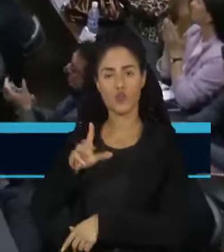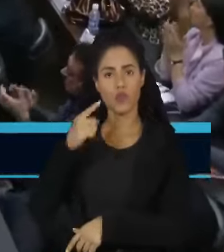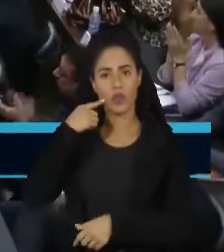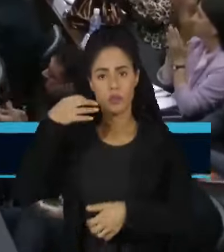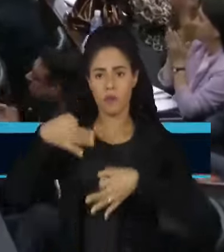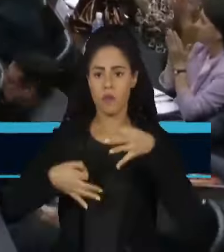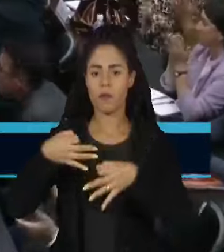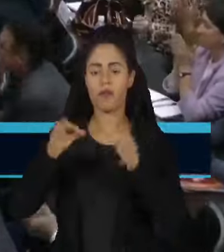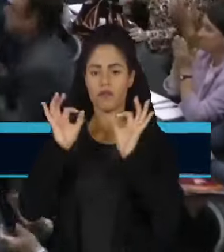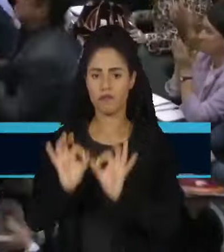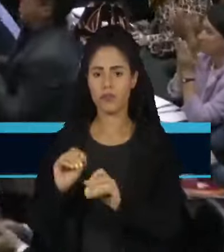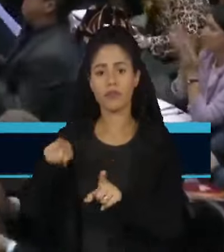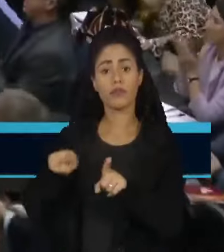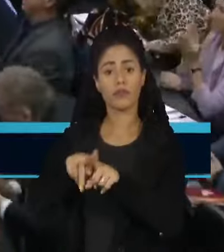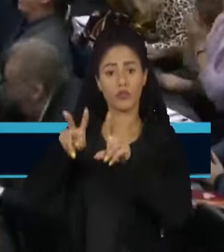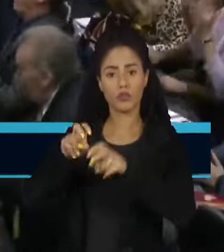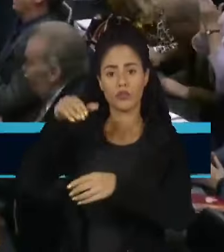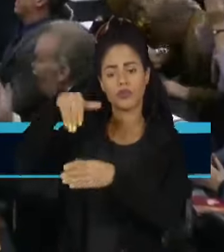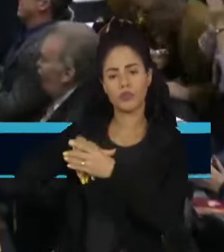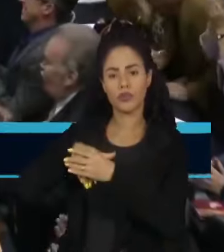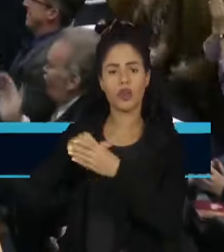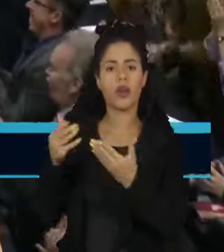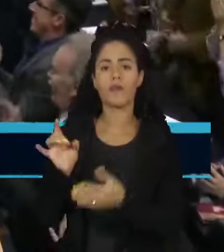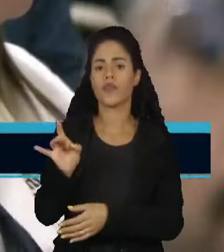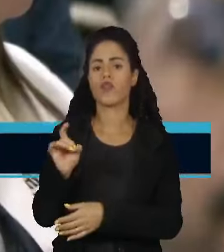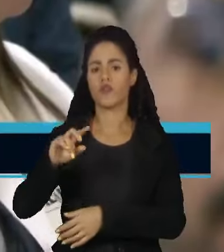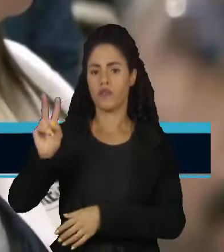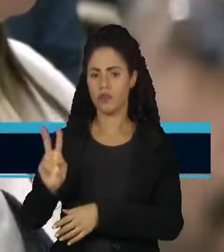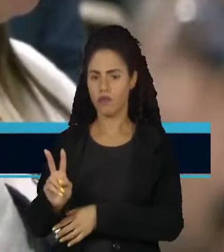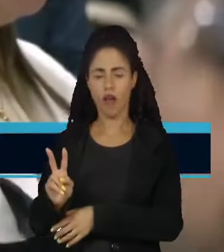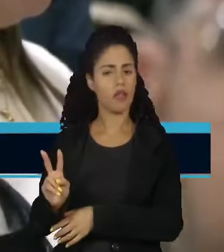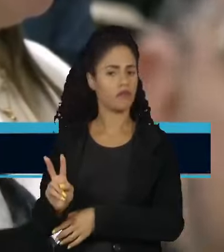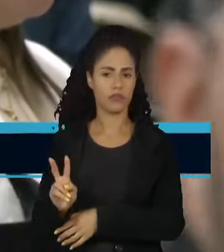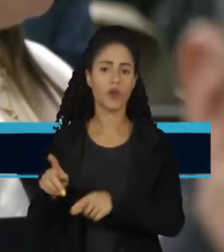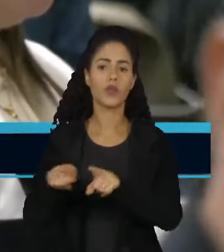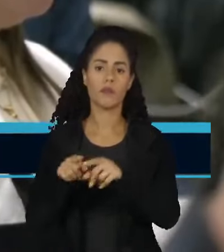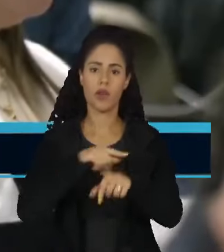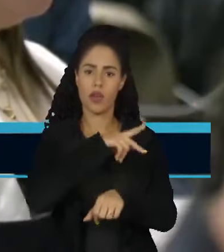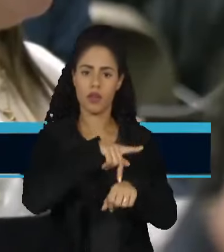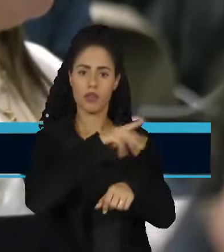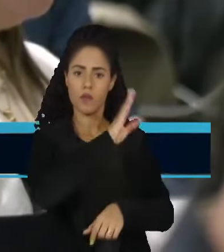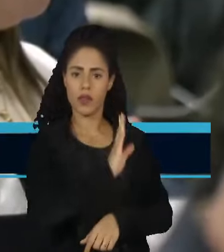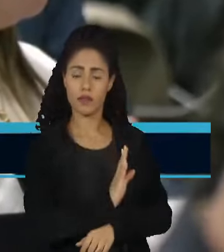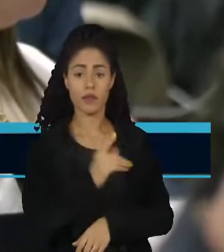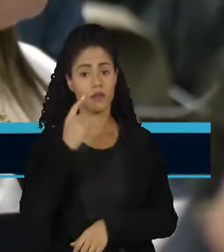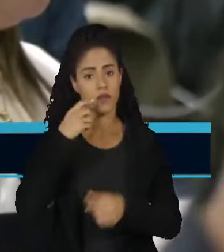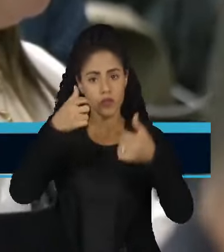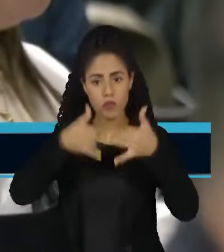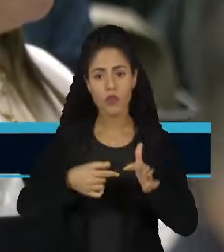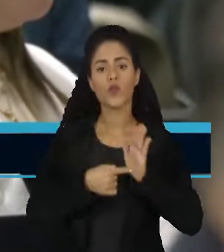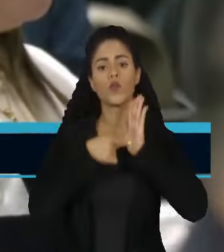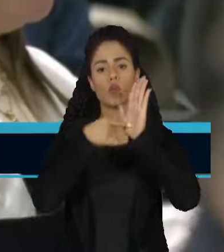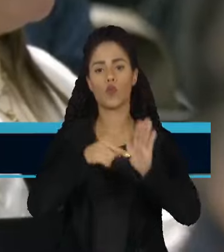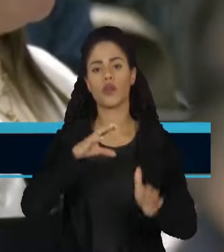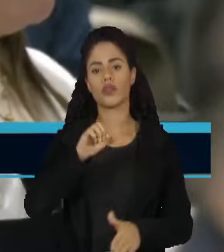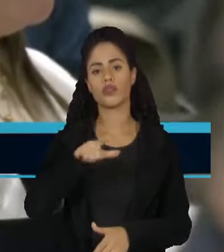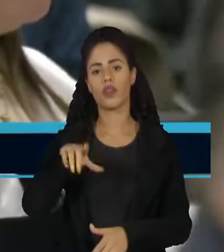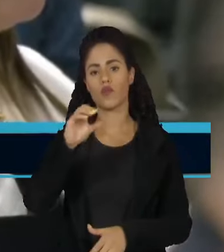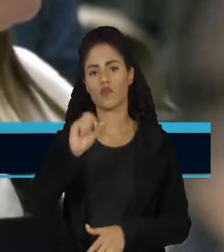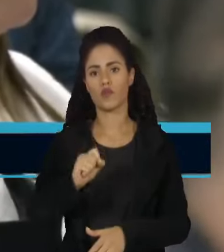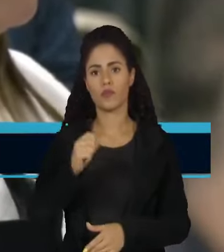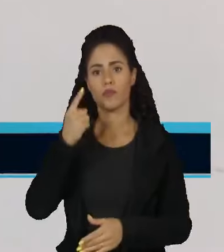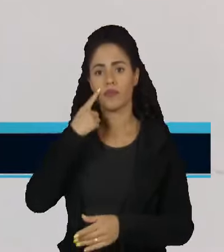jurisdição superior eleitoral, não é apenas na Venezuela, mas também no Brasil, citando diretamente Celso Amorim.